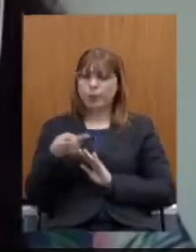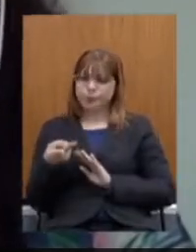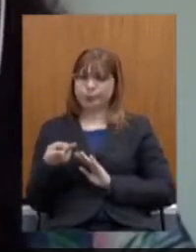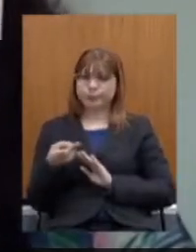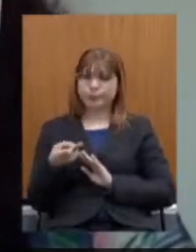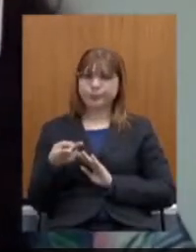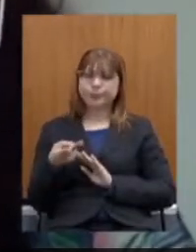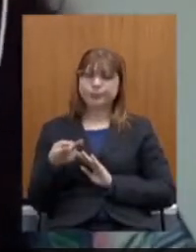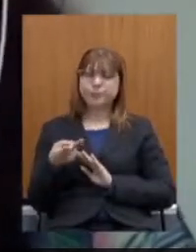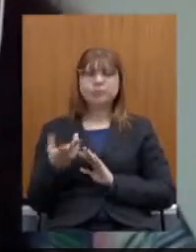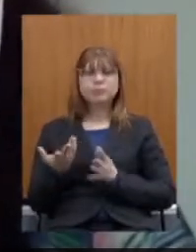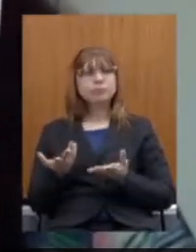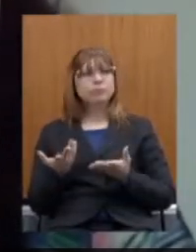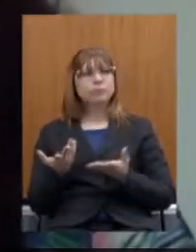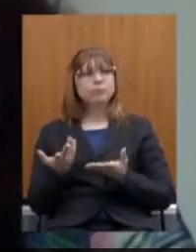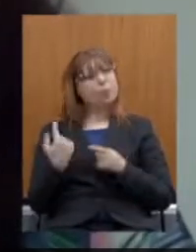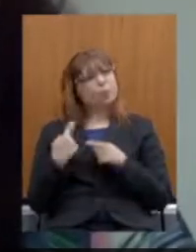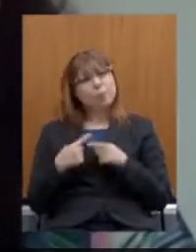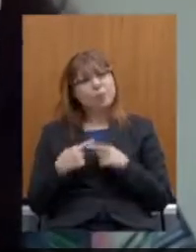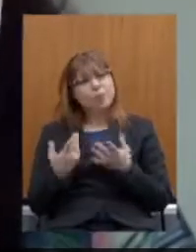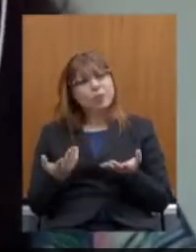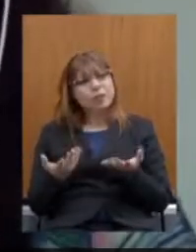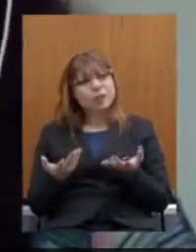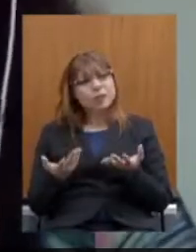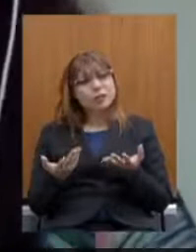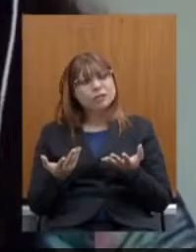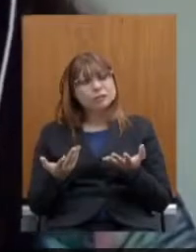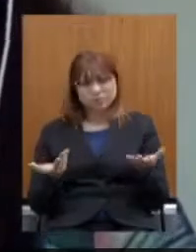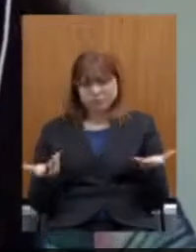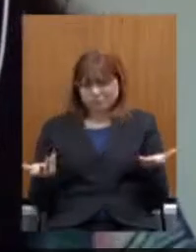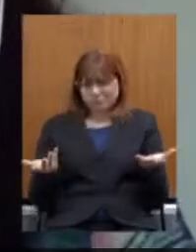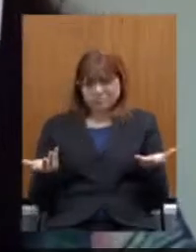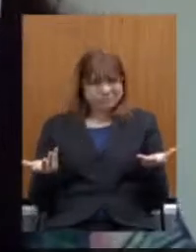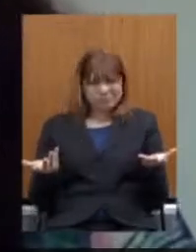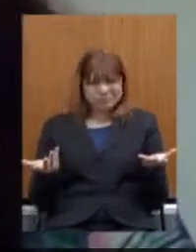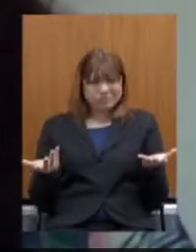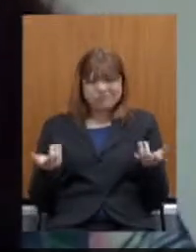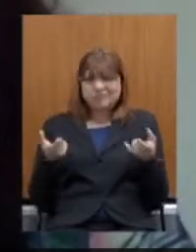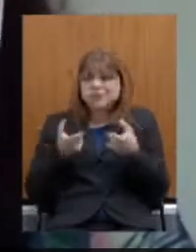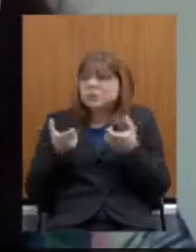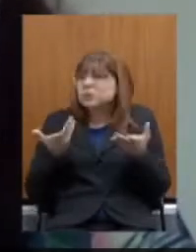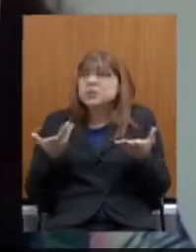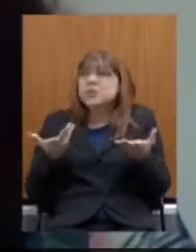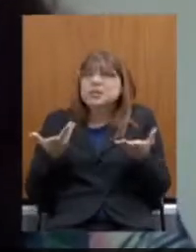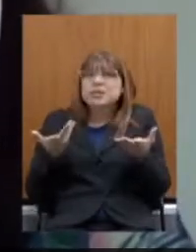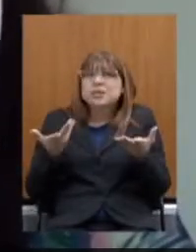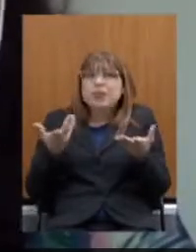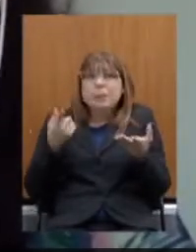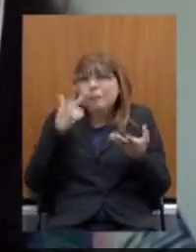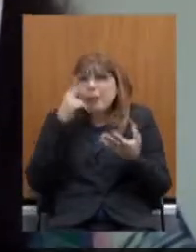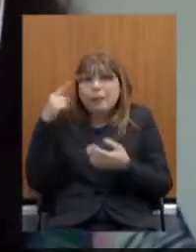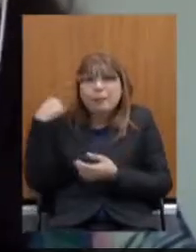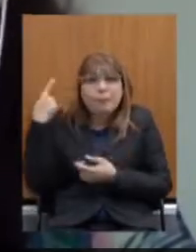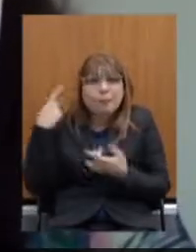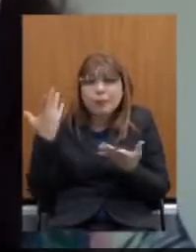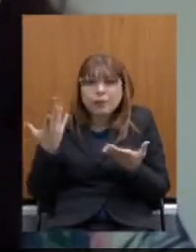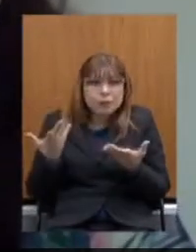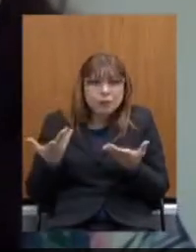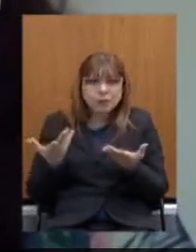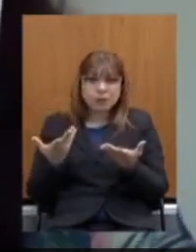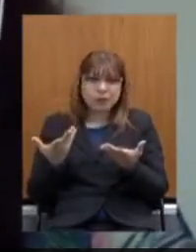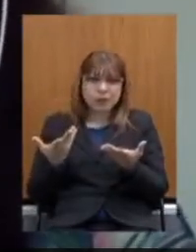Mas, por que isso? De onde saiu essa coisa maluca e absurda